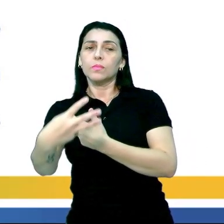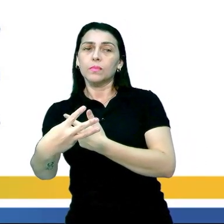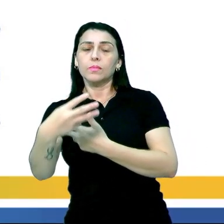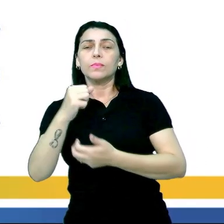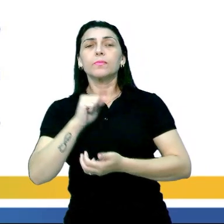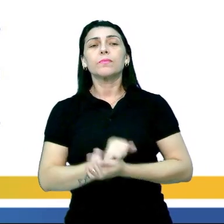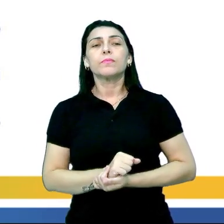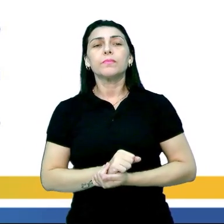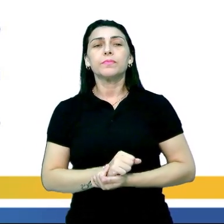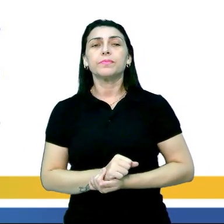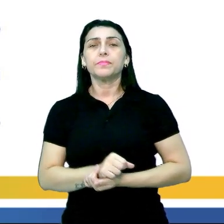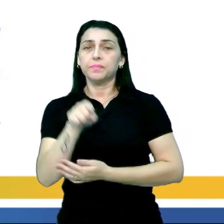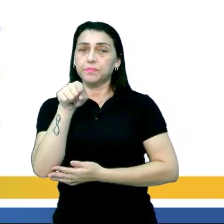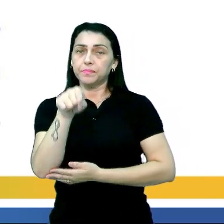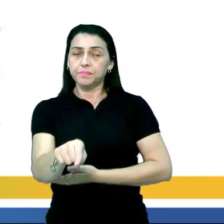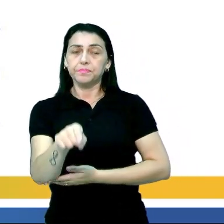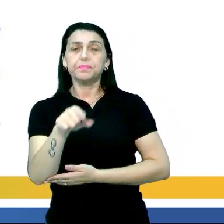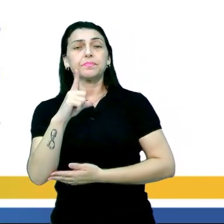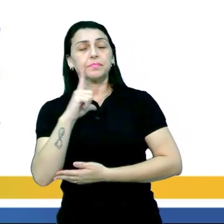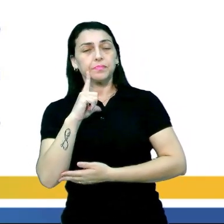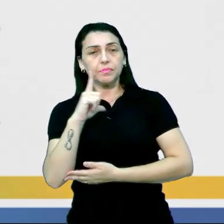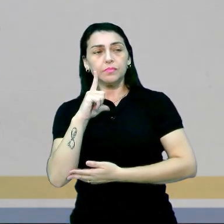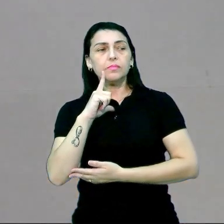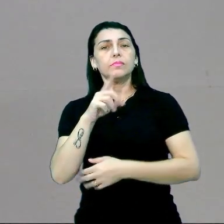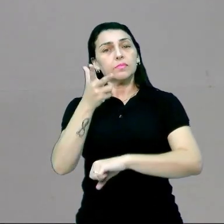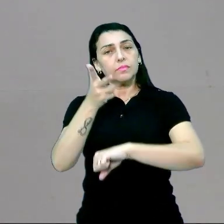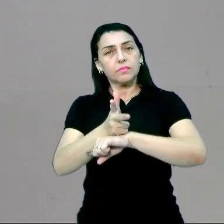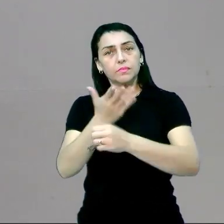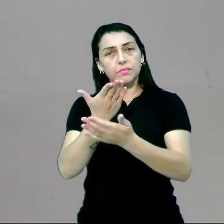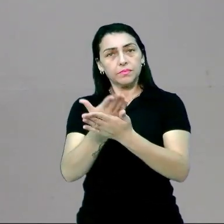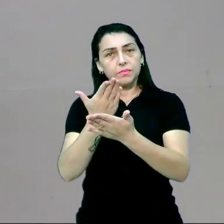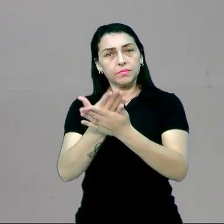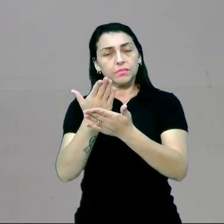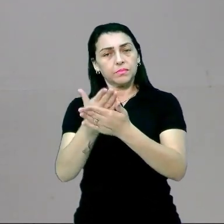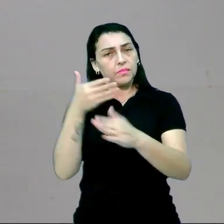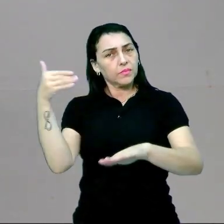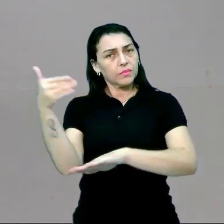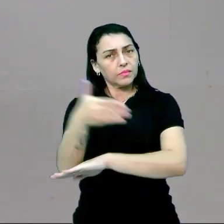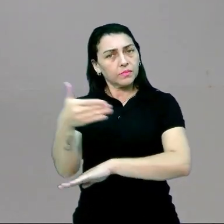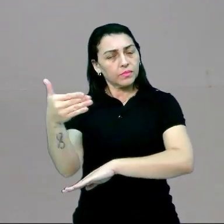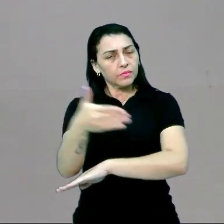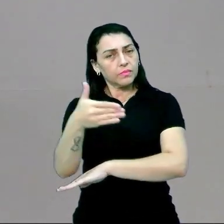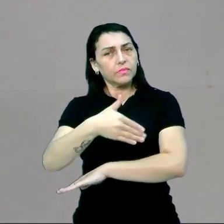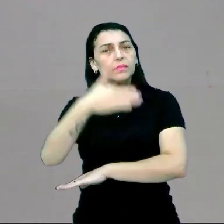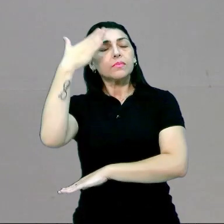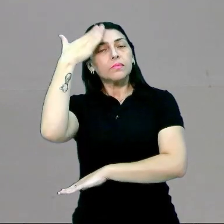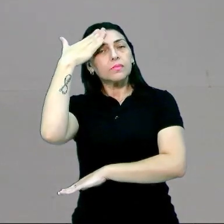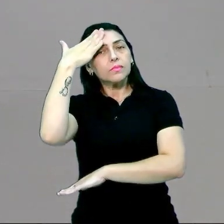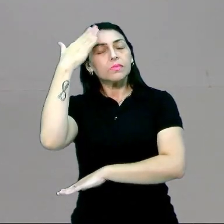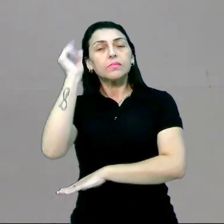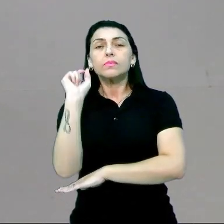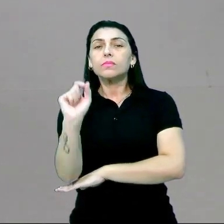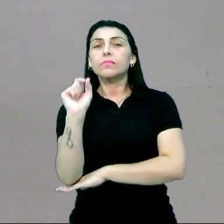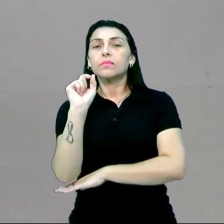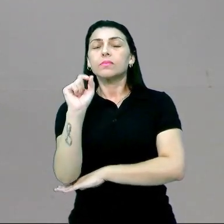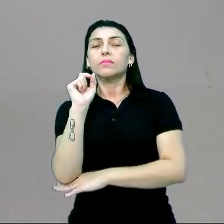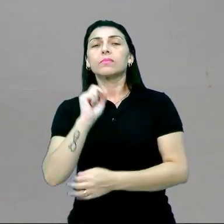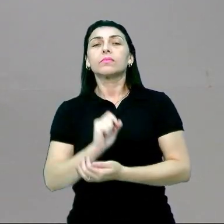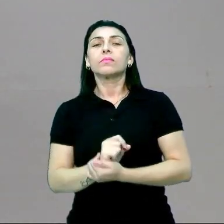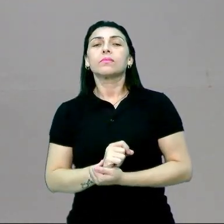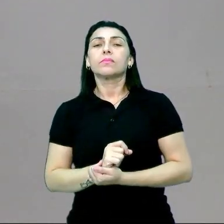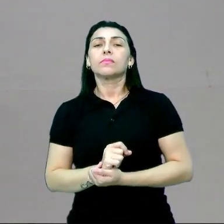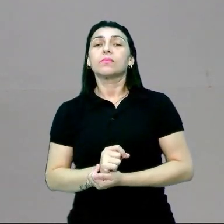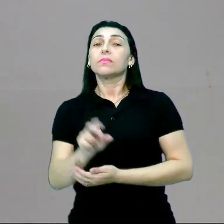2013. Você que vem acompanhando as videoaulas com bastante frequência, sabe que, além